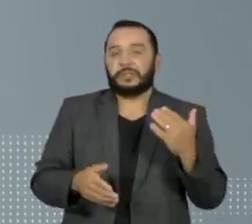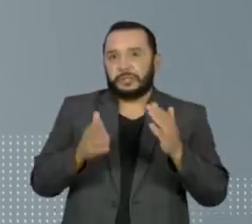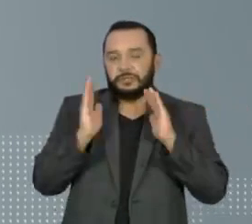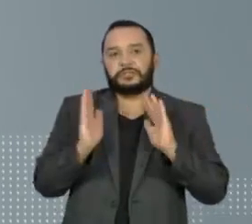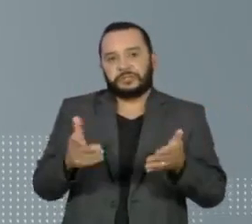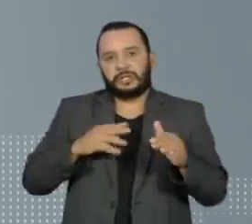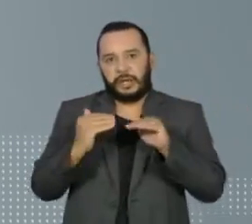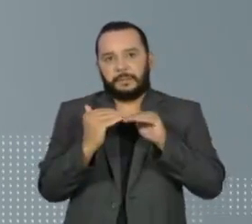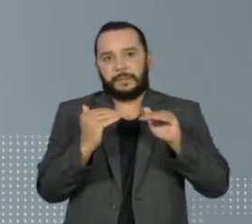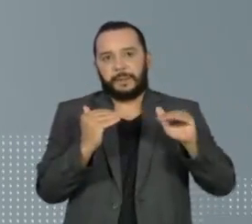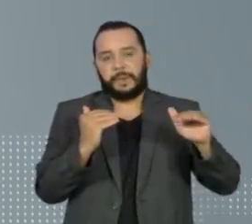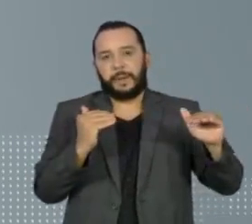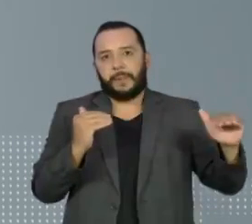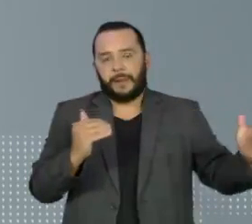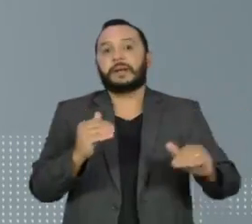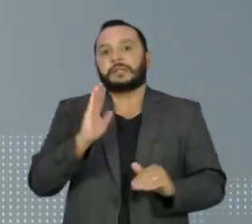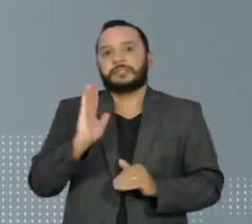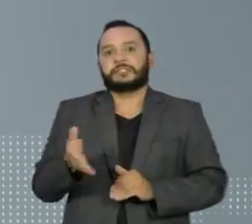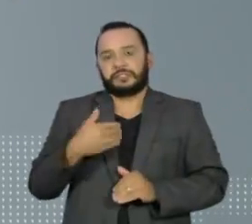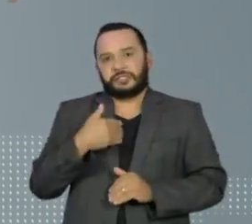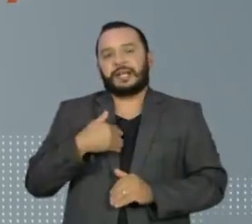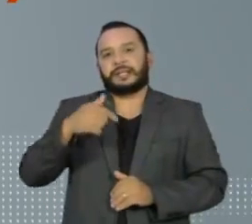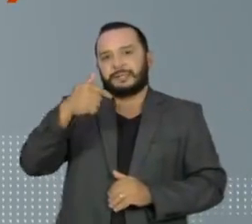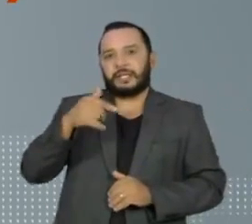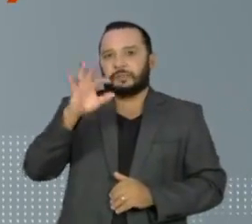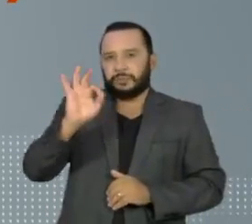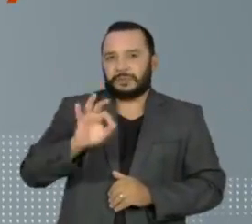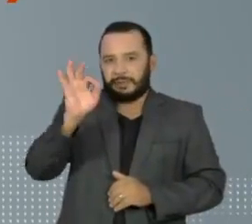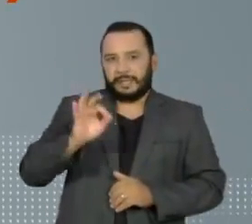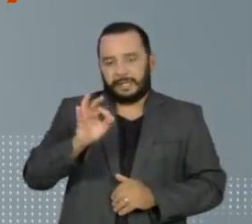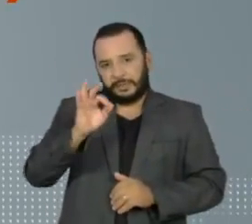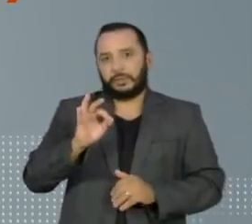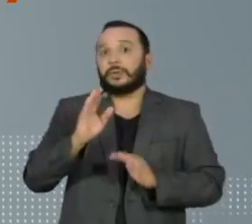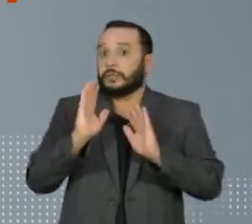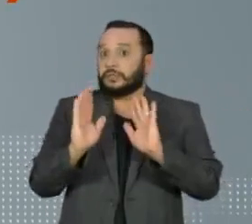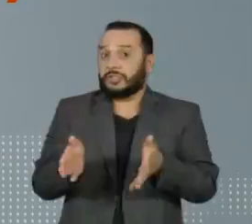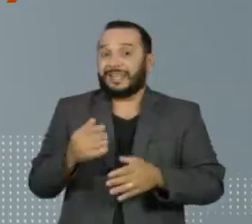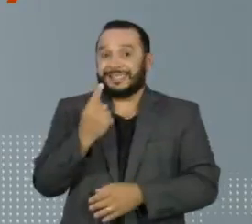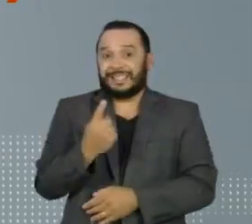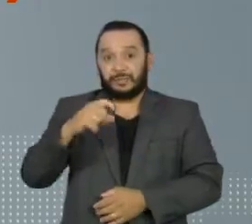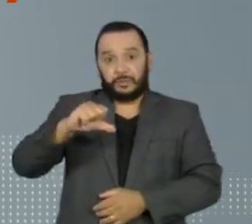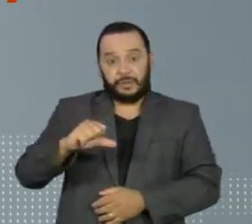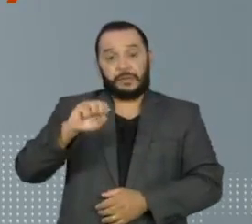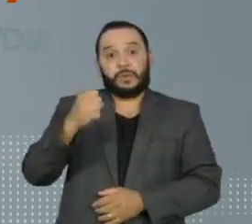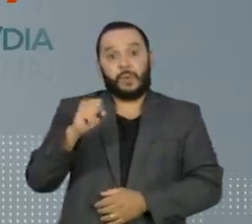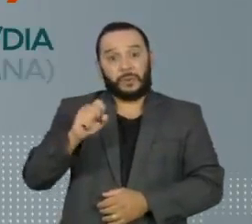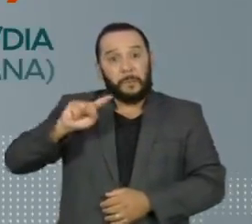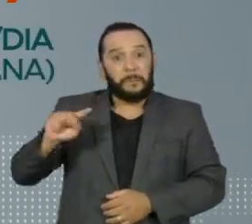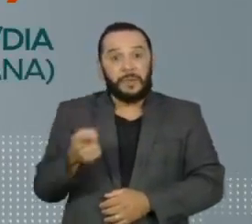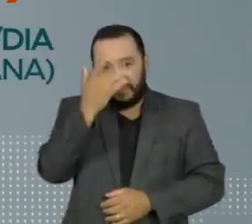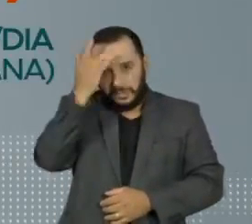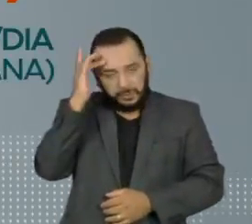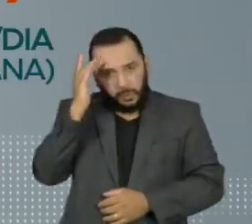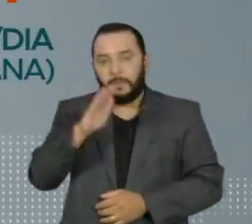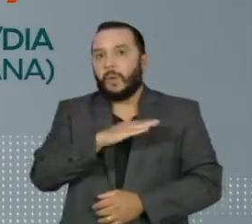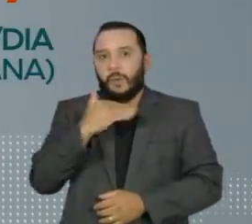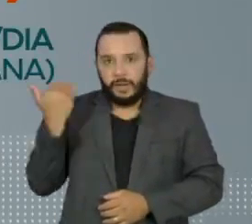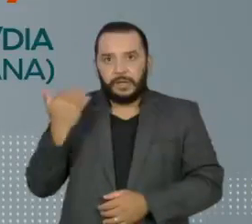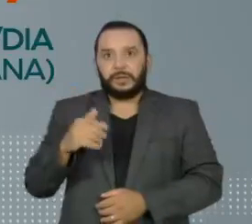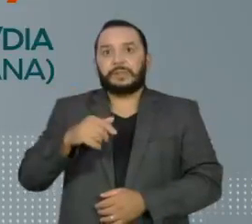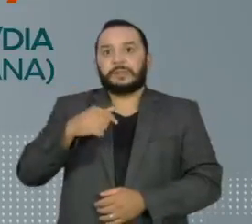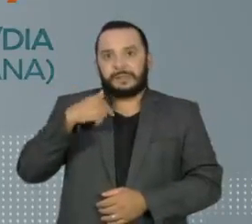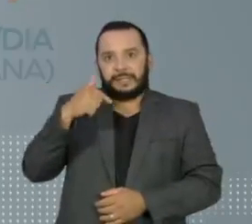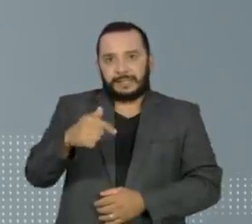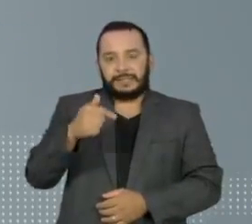estabilidade, menos 7%. São quase 198 mil vítimas no total, com 723